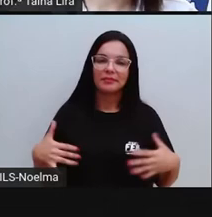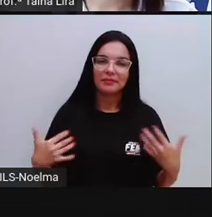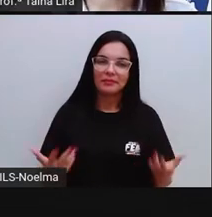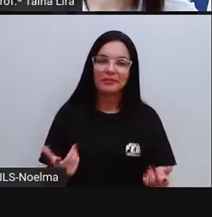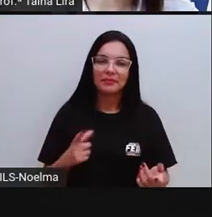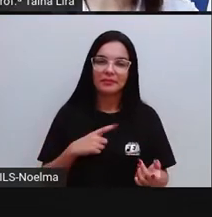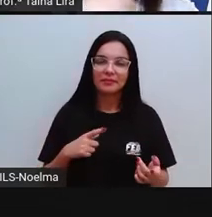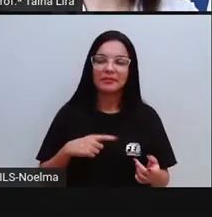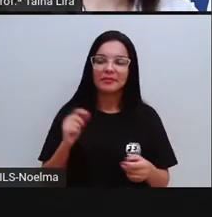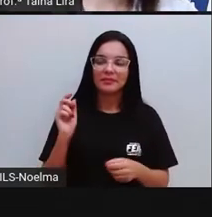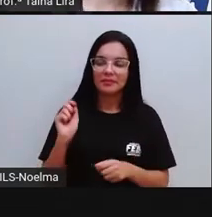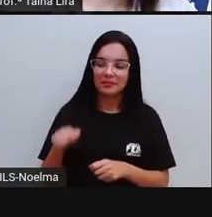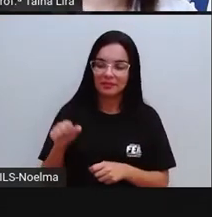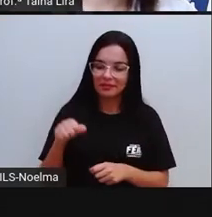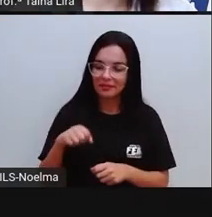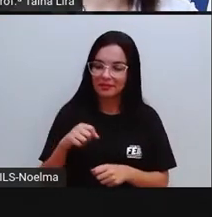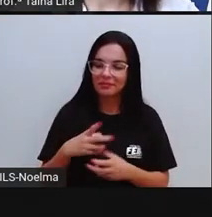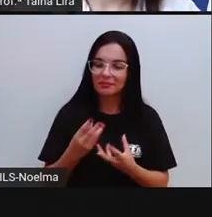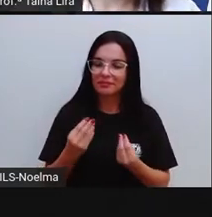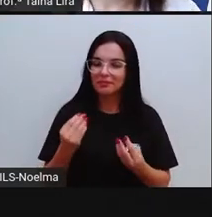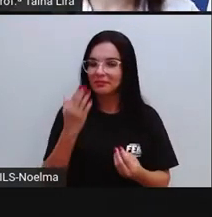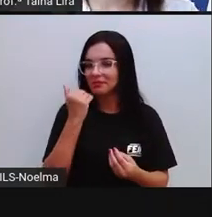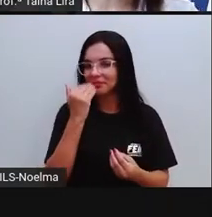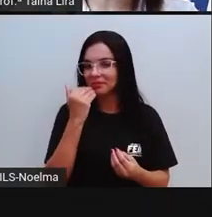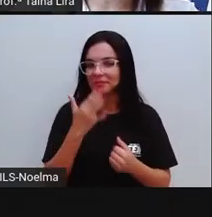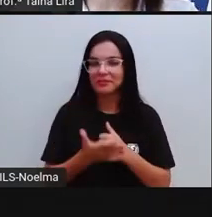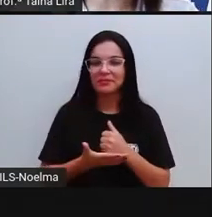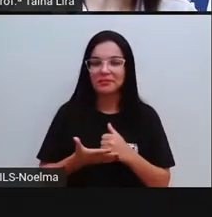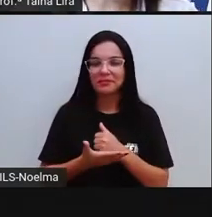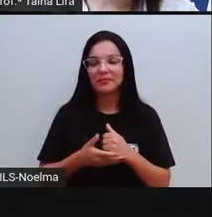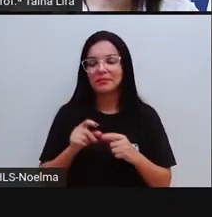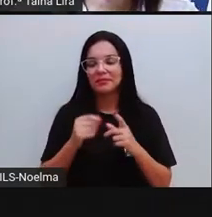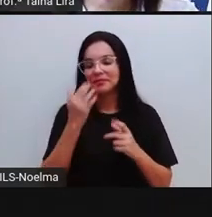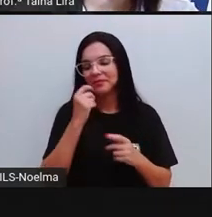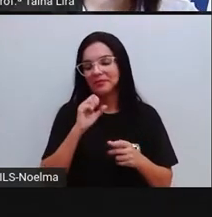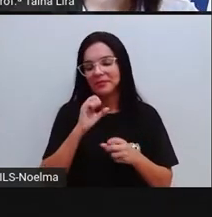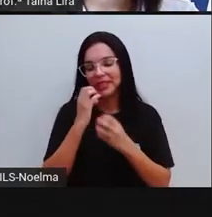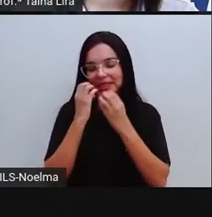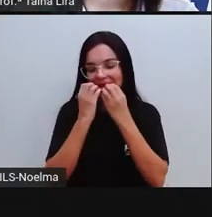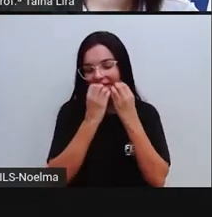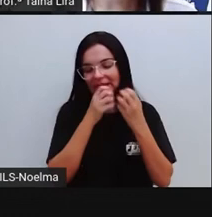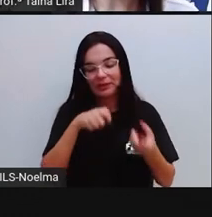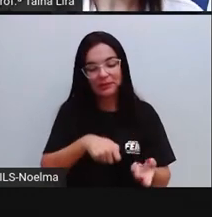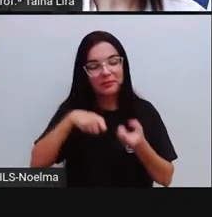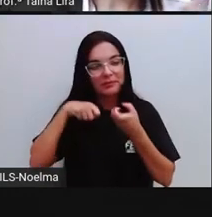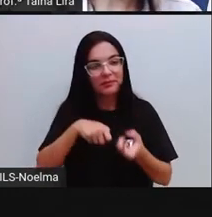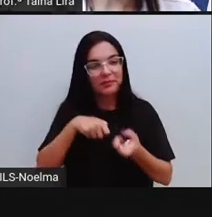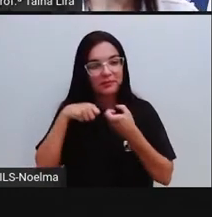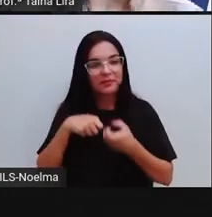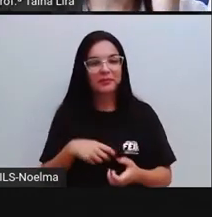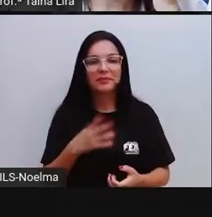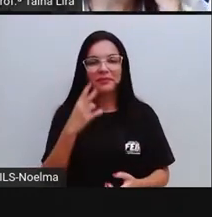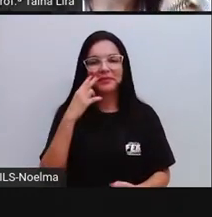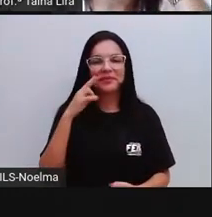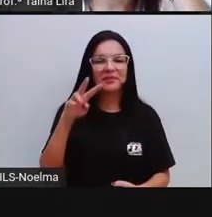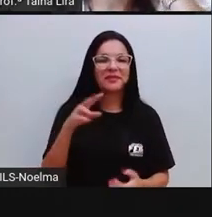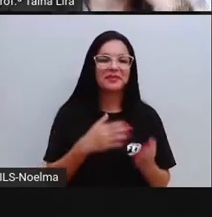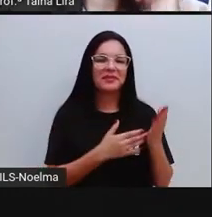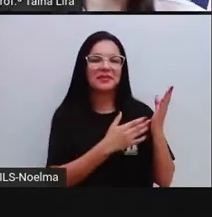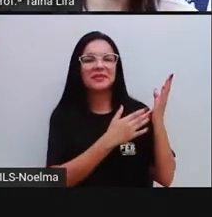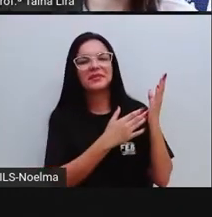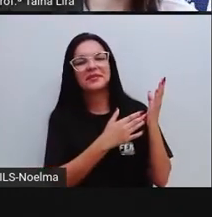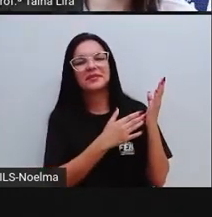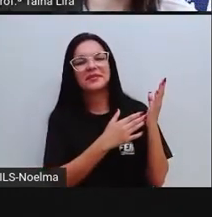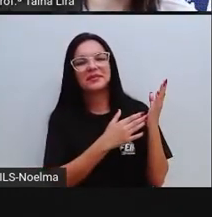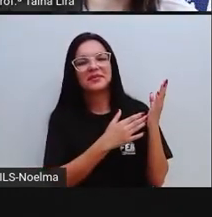fazem realmente muitas iguarias aí, à base do milho e do aipim, certo? Olha lá as ilustrações para o segundo